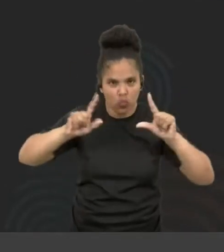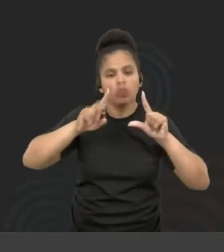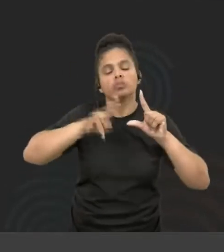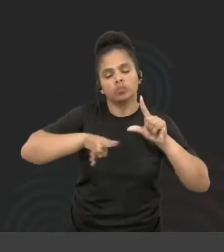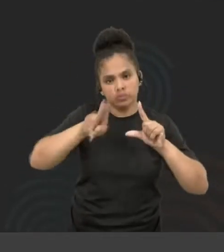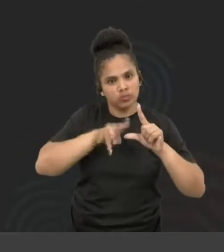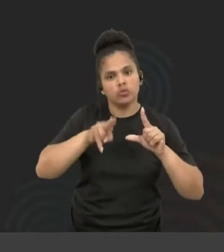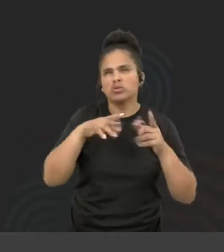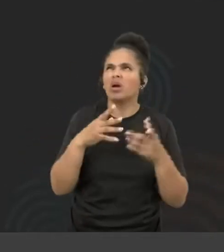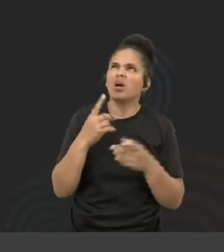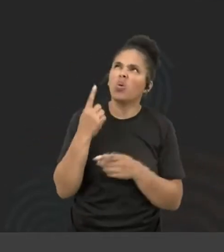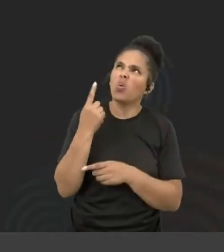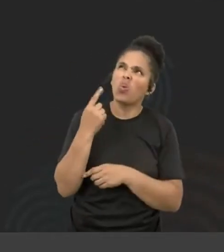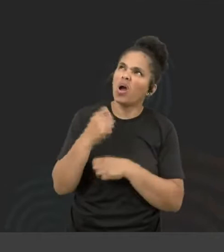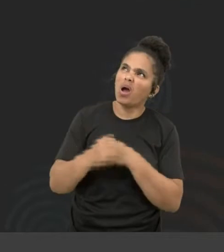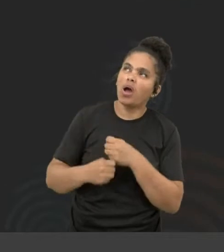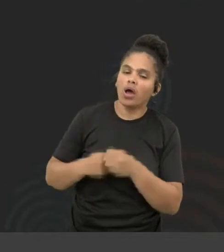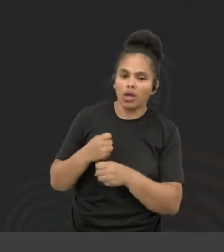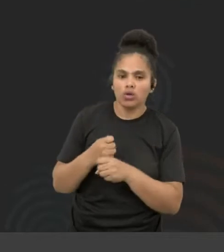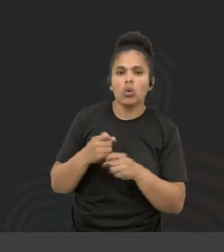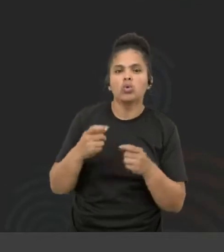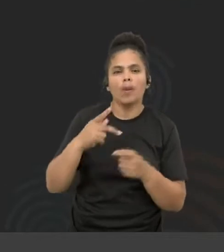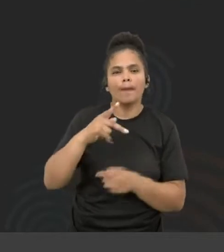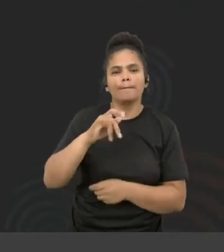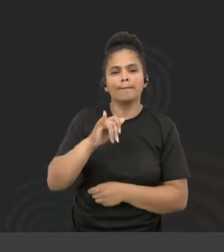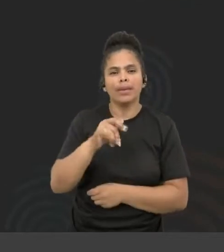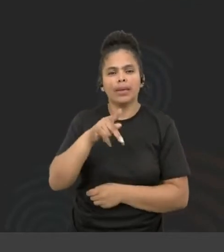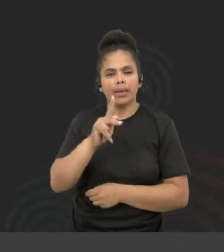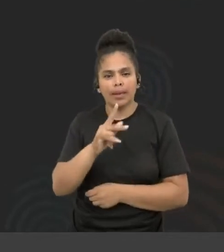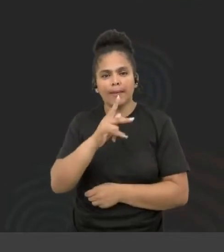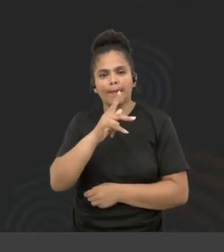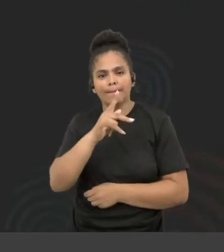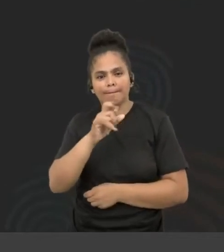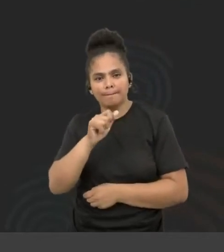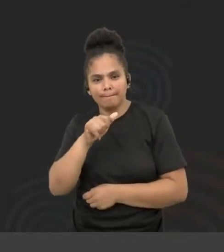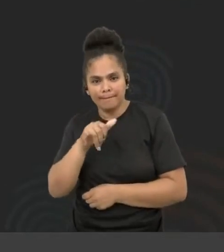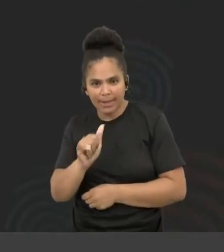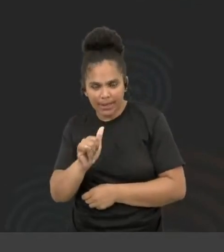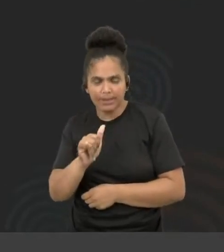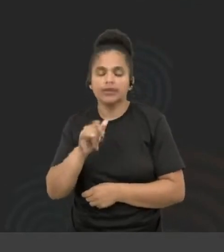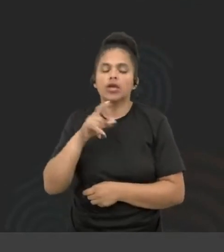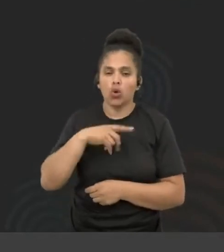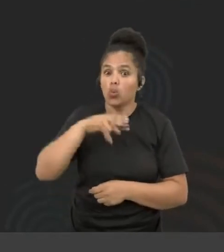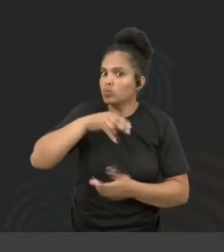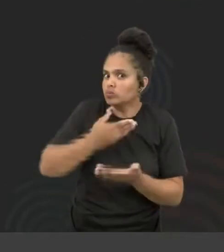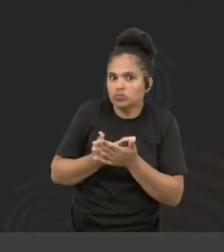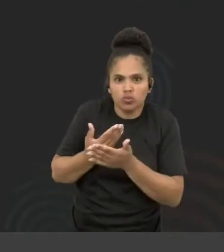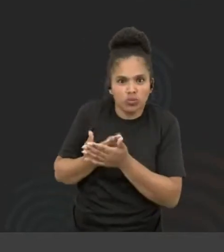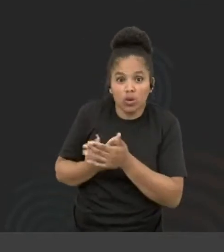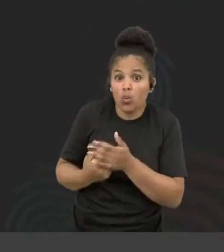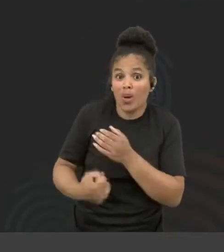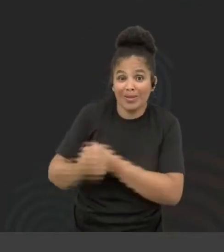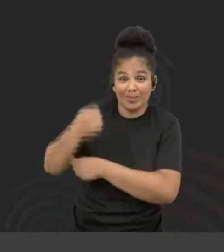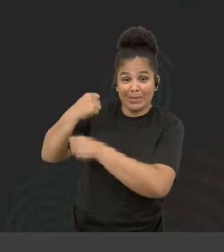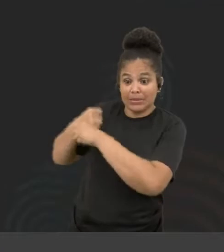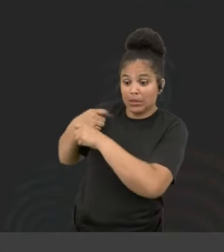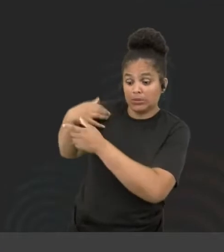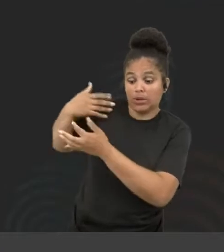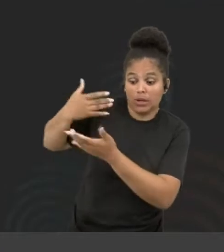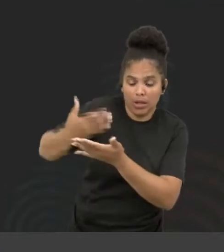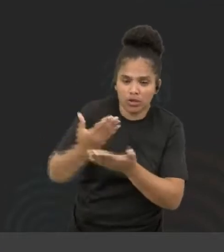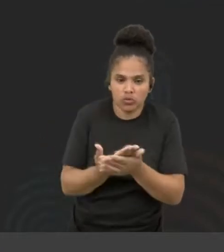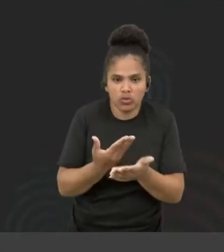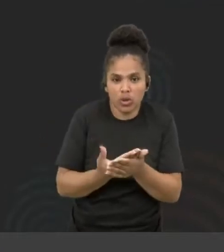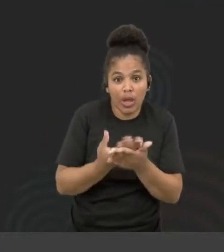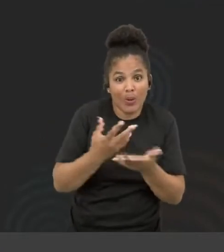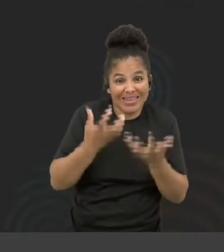Trabalho há quase um ano no PicPay como analista de acessibilidade, e venho estudando acessibilidade desde o ano passado, que foi quando eu tentei fazer